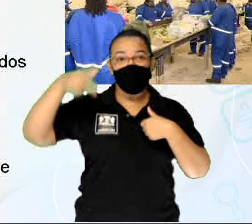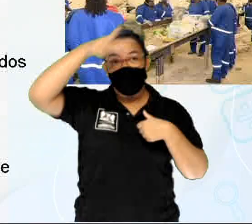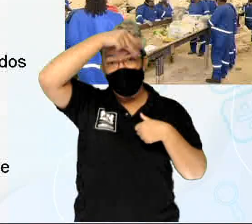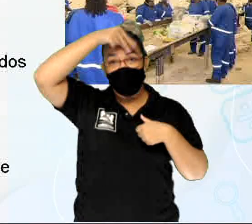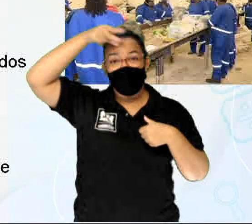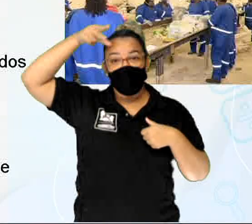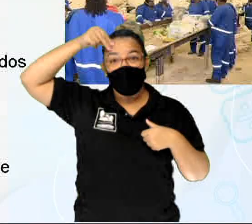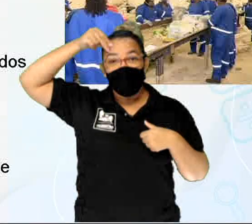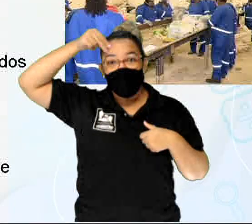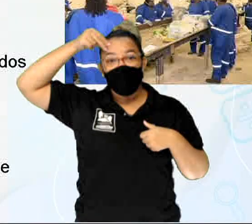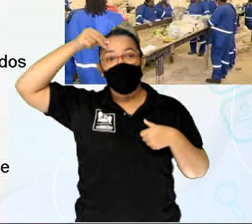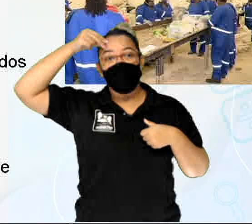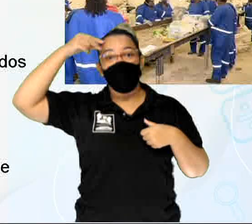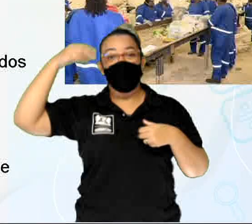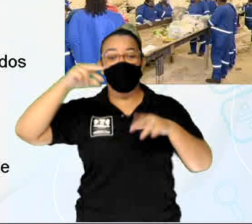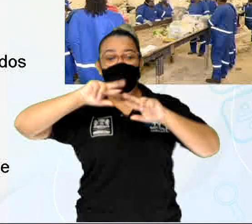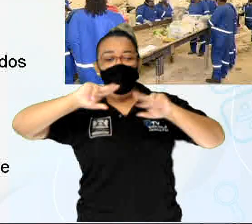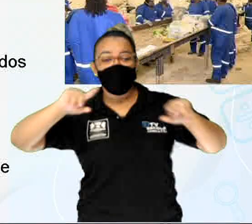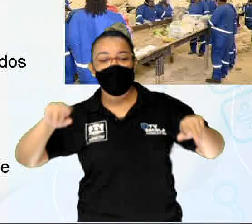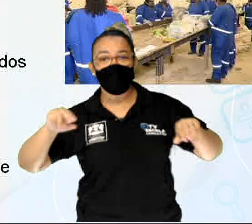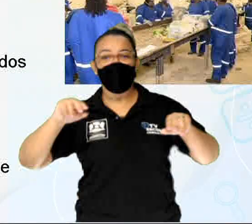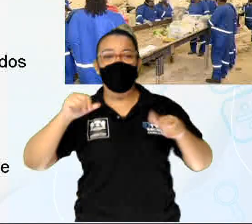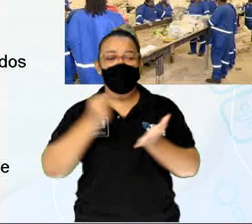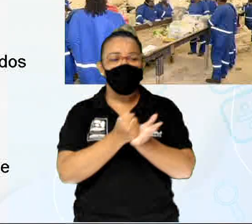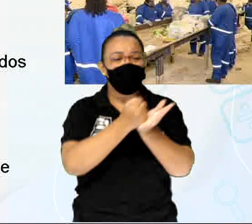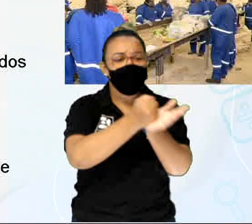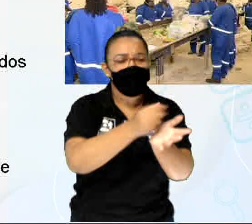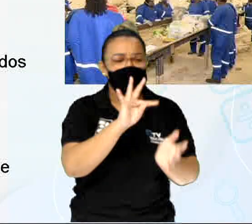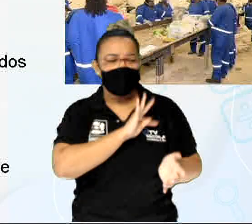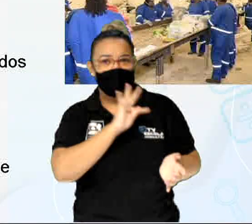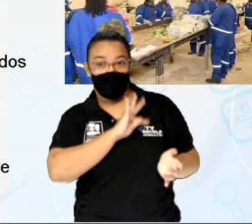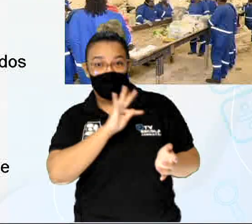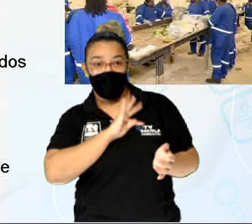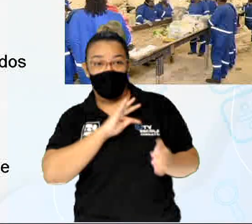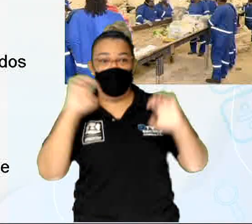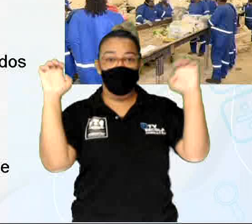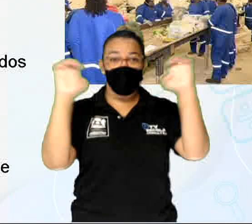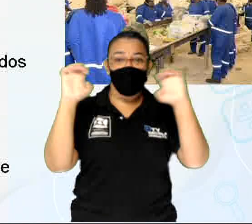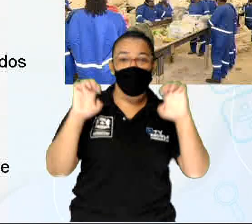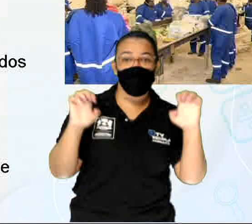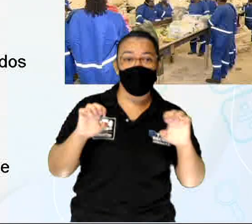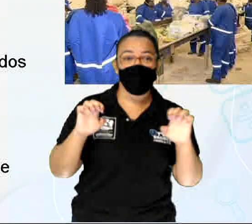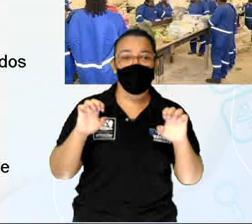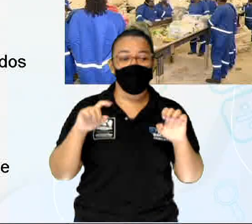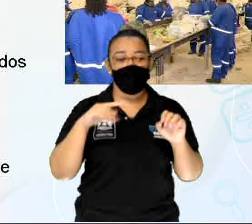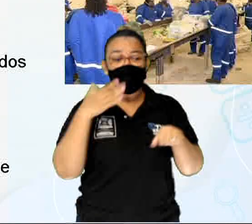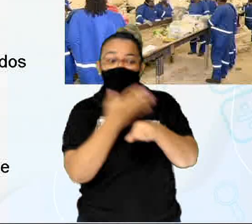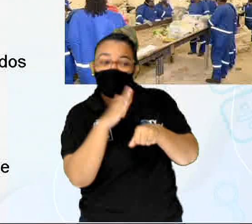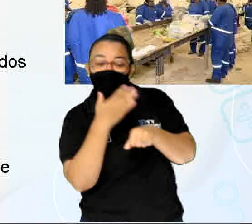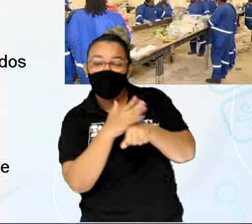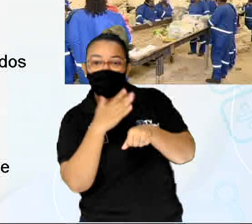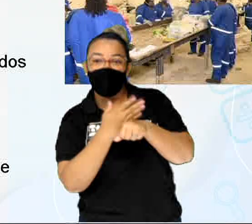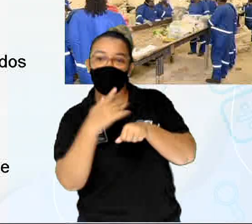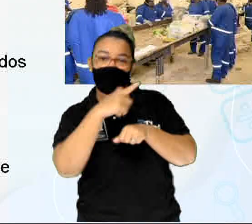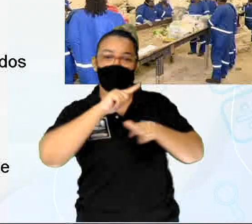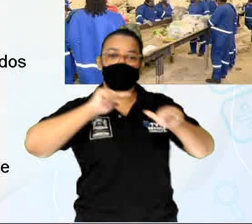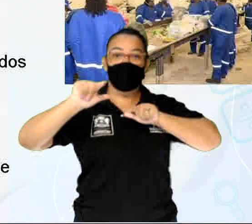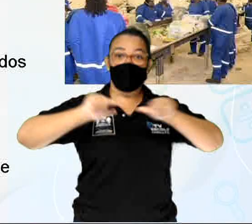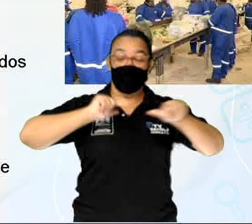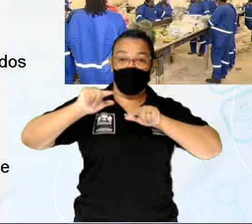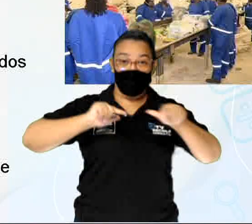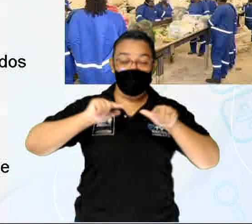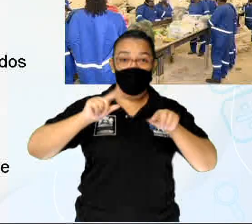disponibiliza suporte técnico, estrutura para o serviço e capacita esses trabalhadores. E além